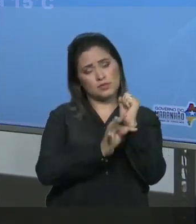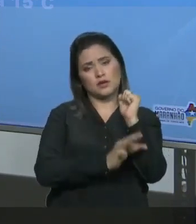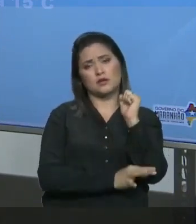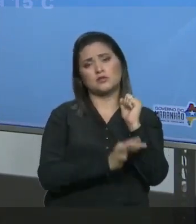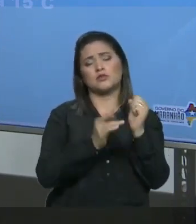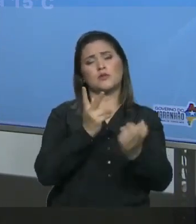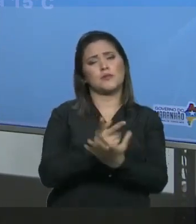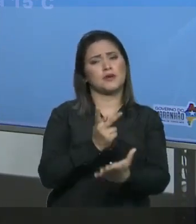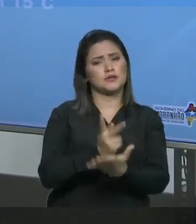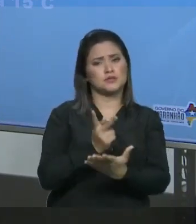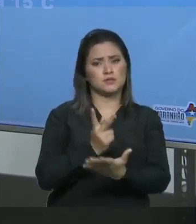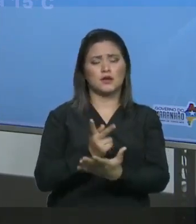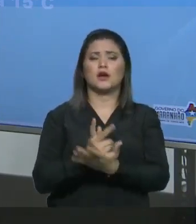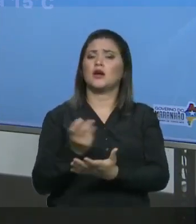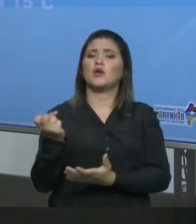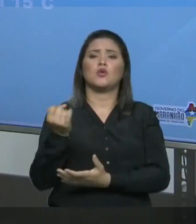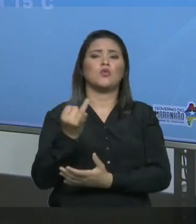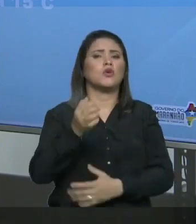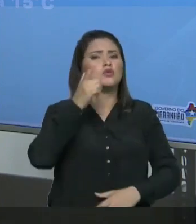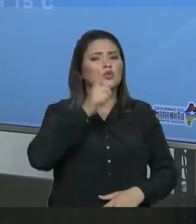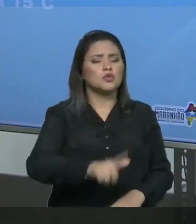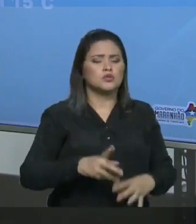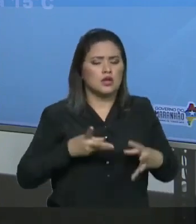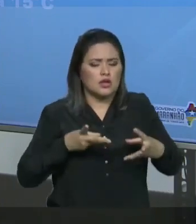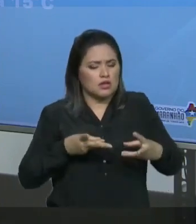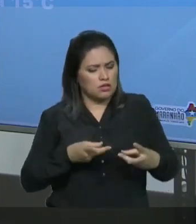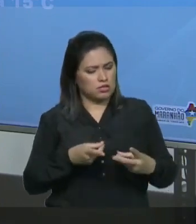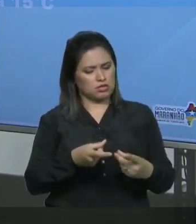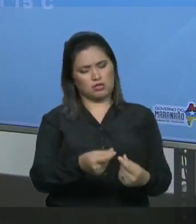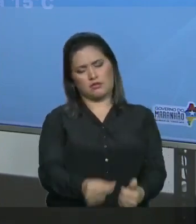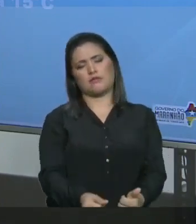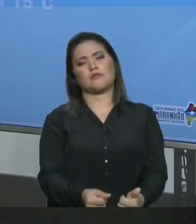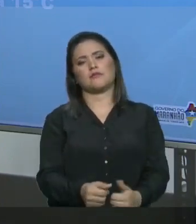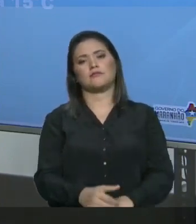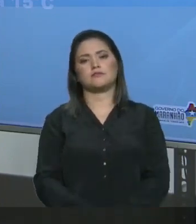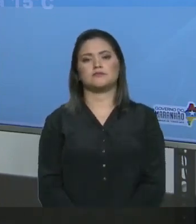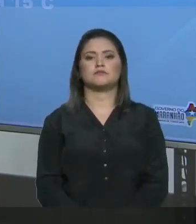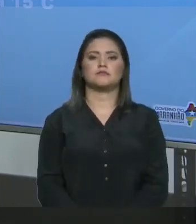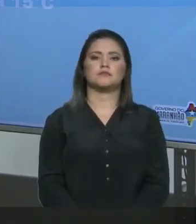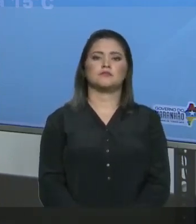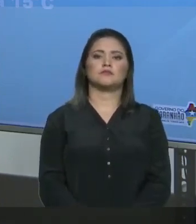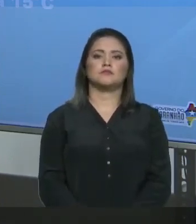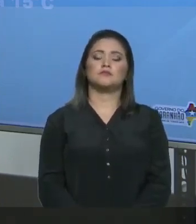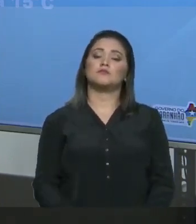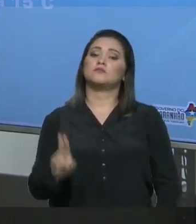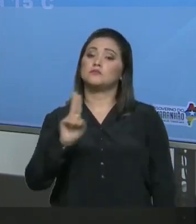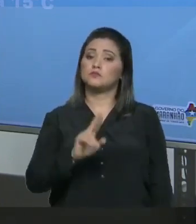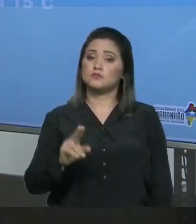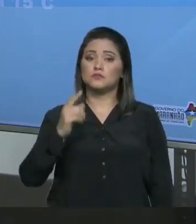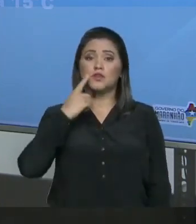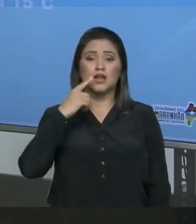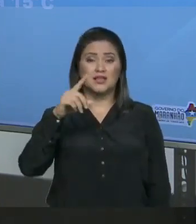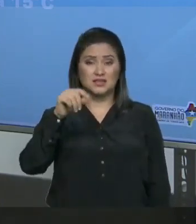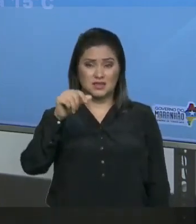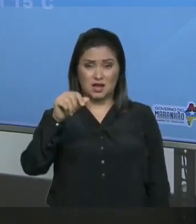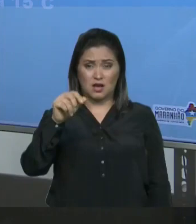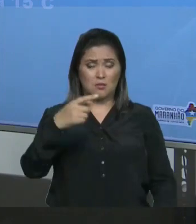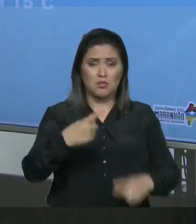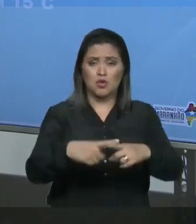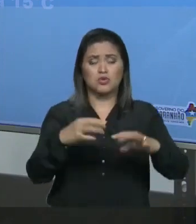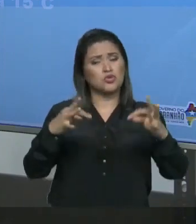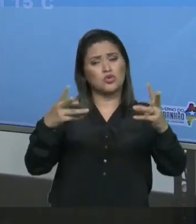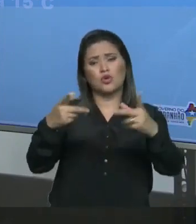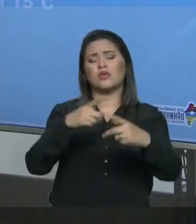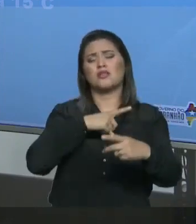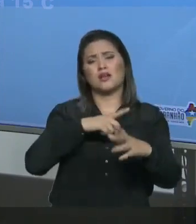Daquele soluto Que eu consigo dissolver Numa quantidade padrão de solvente Ok? Eu utilizei o sal de cozinha Porque é um soluto Que todo mundo tem em